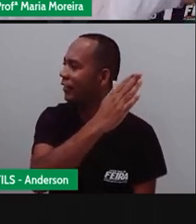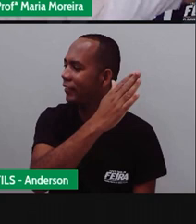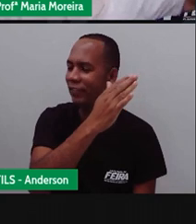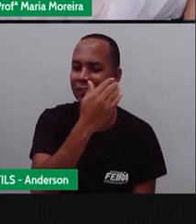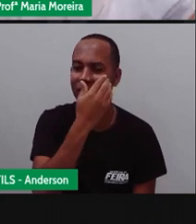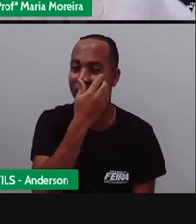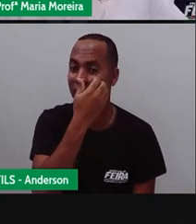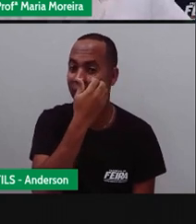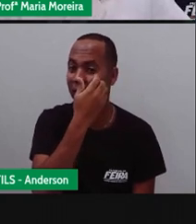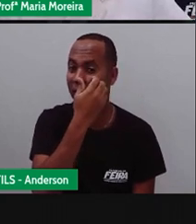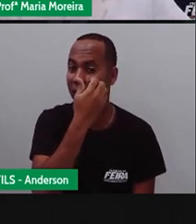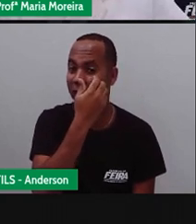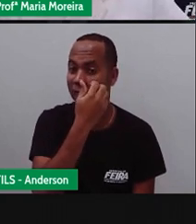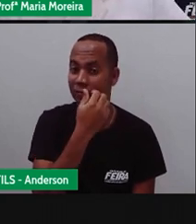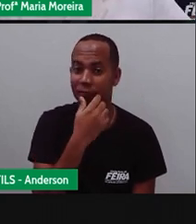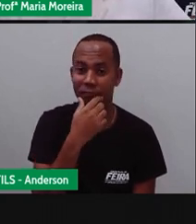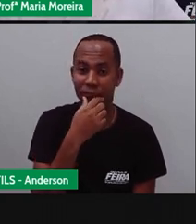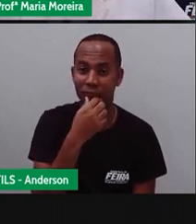É, só vai tirar o V. É.